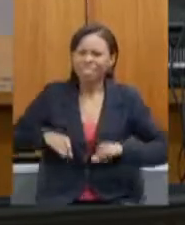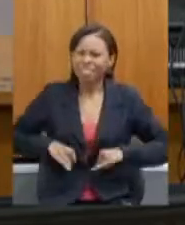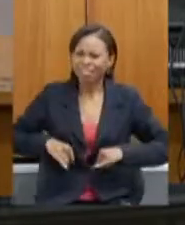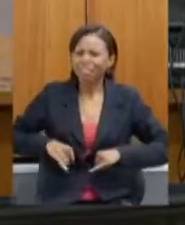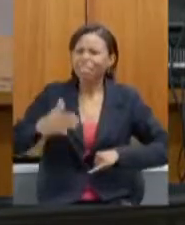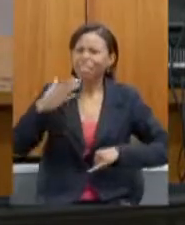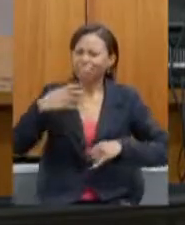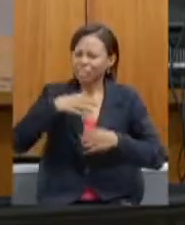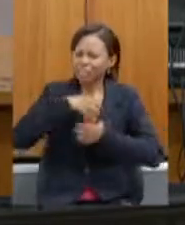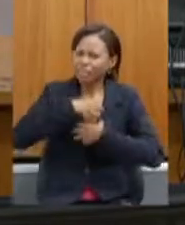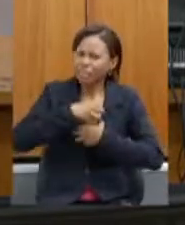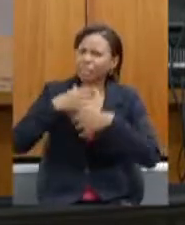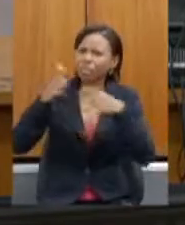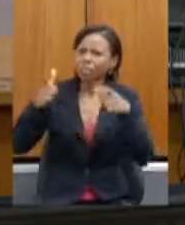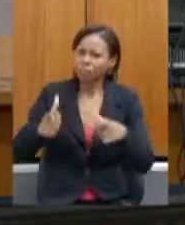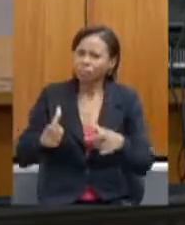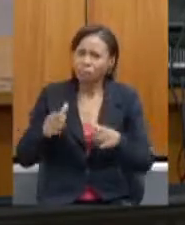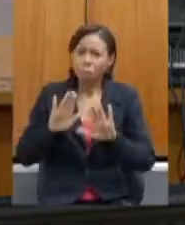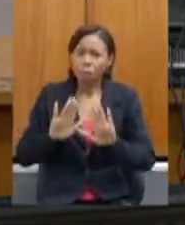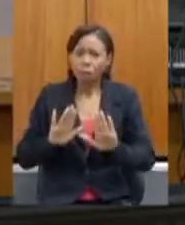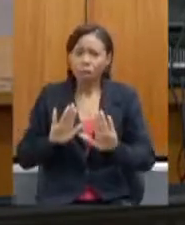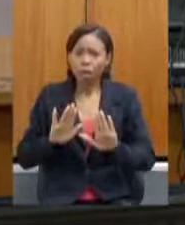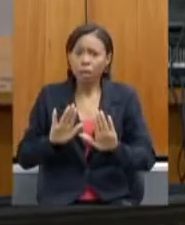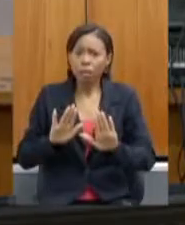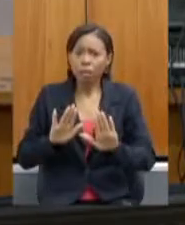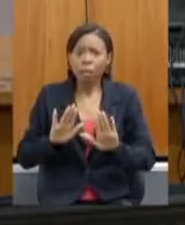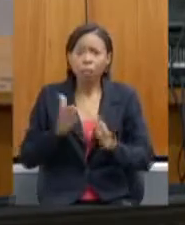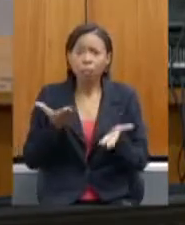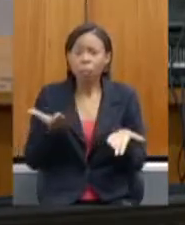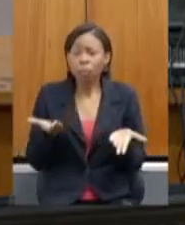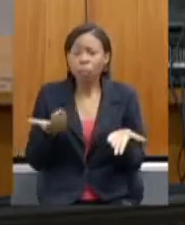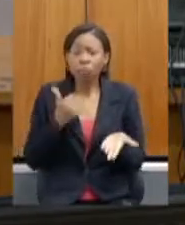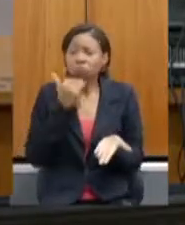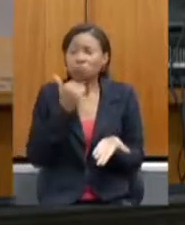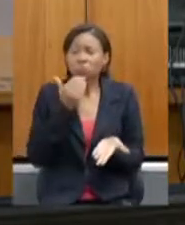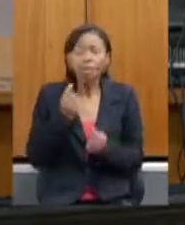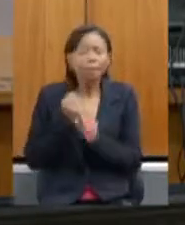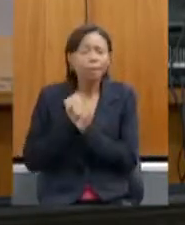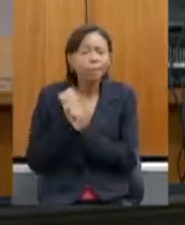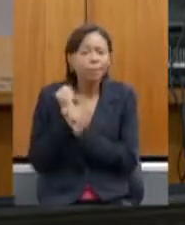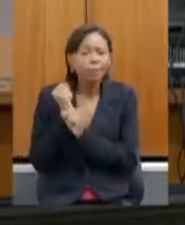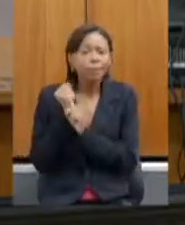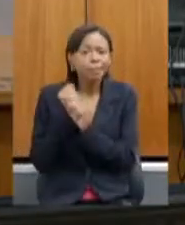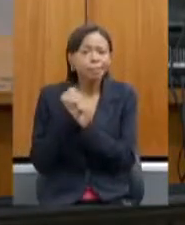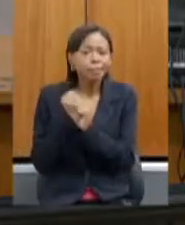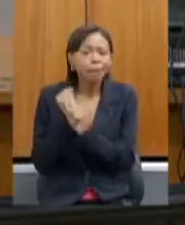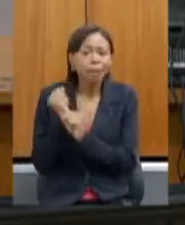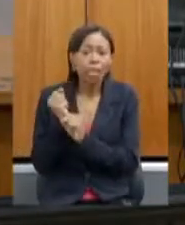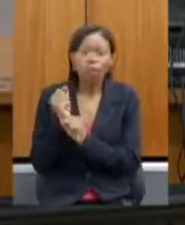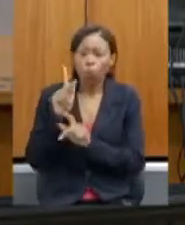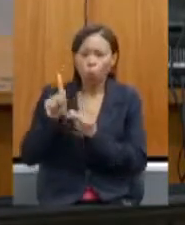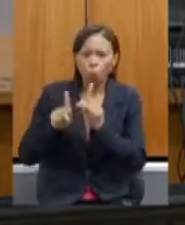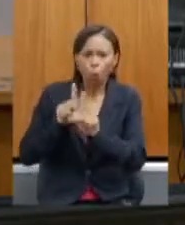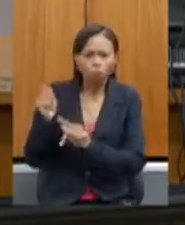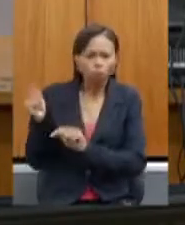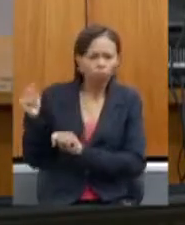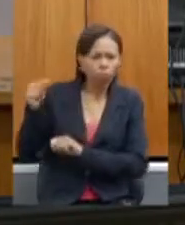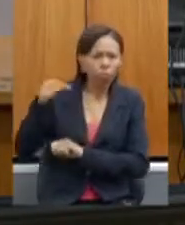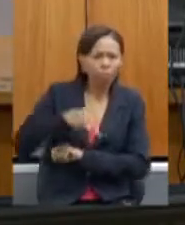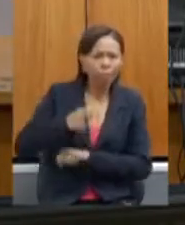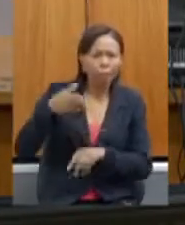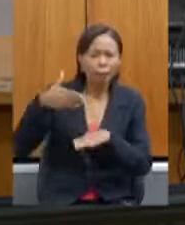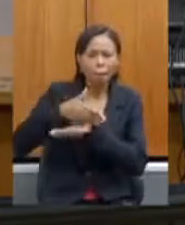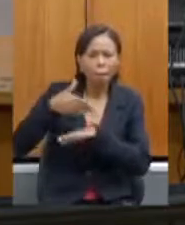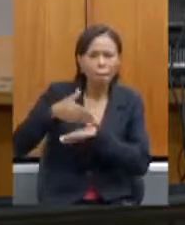lá, e depois tira com a outra mão. Há anos, não é de agora, há anos, que eles vêm, colocam suas ideias e